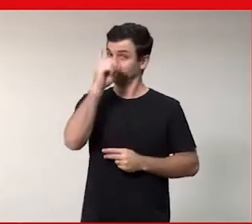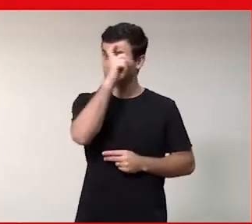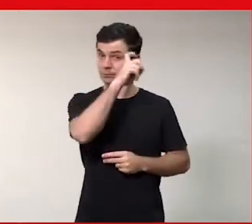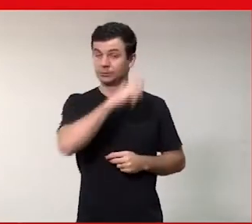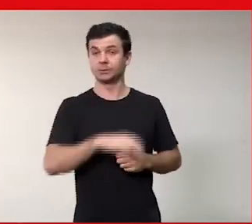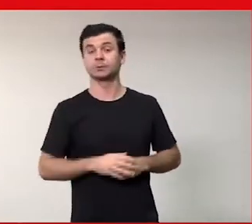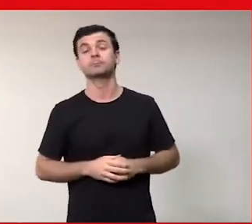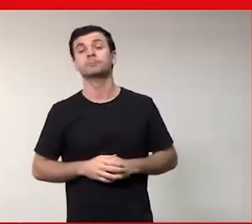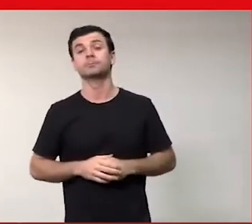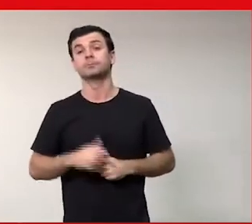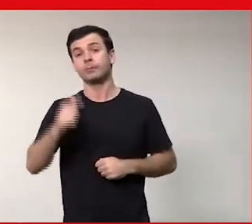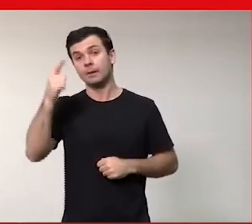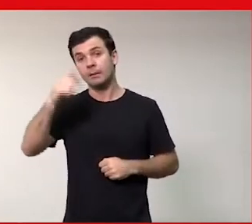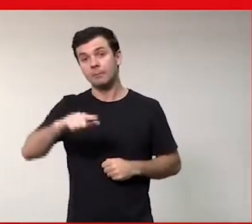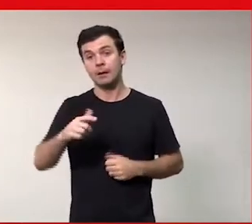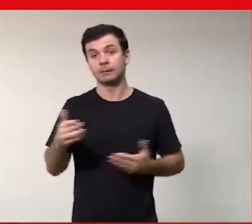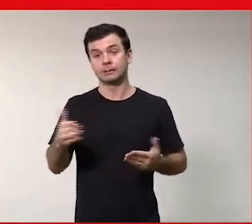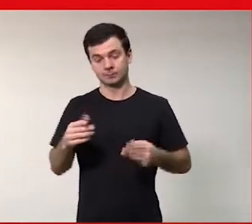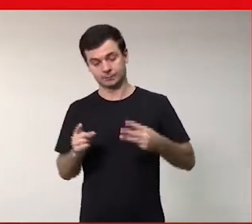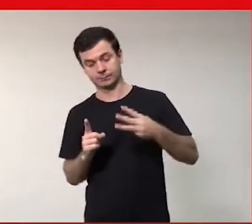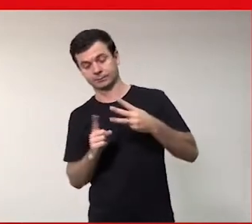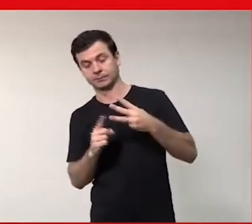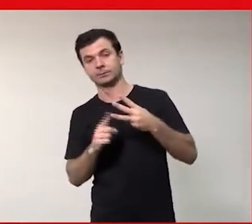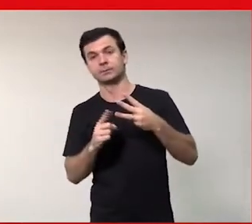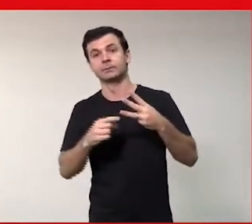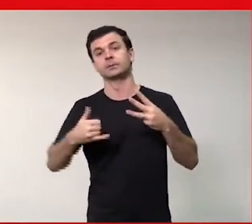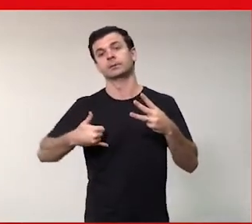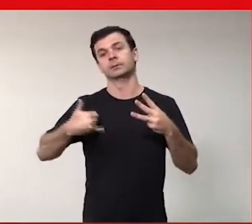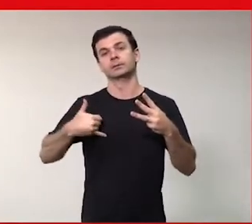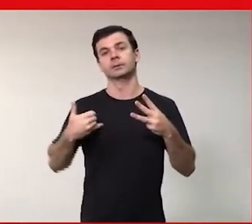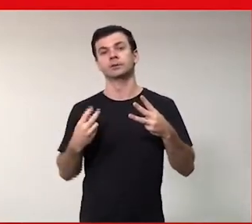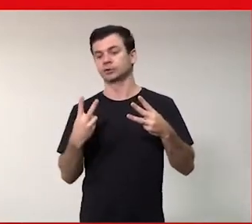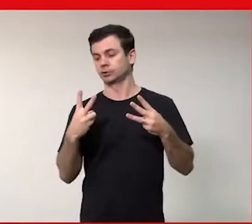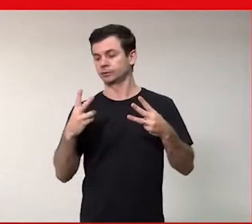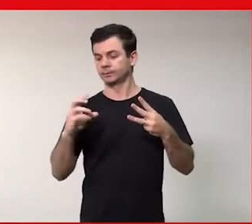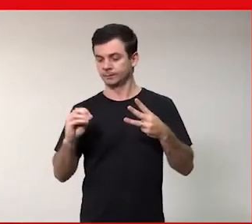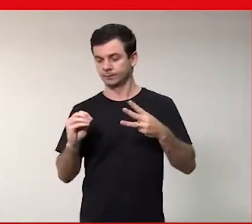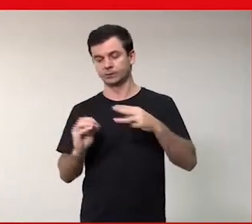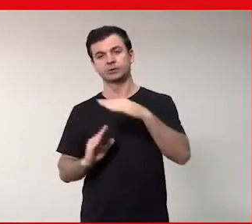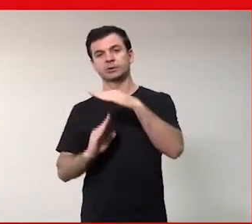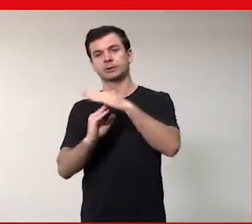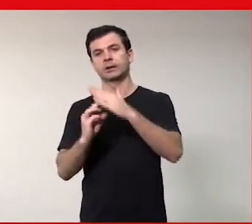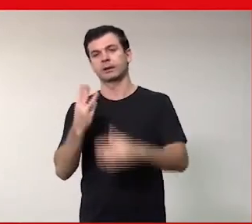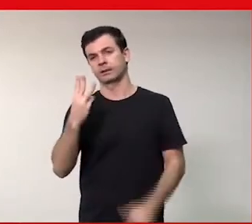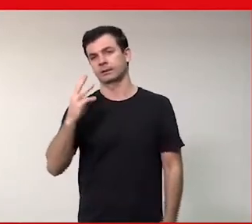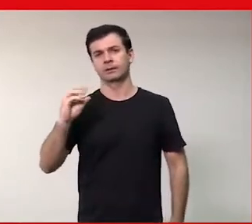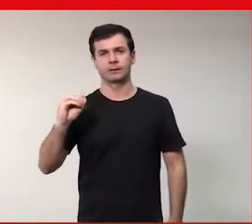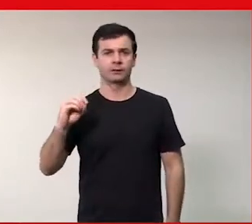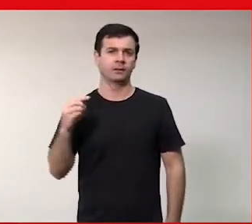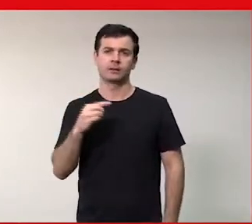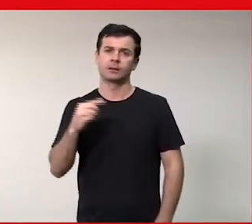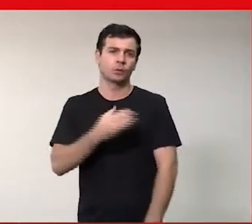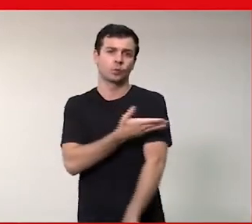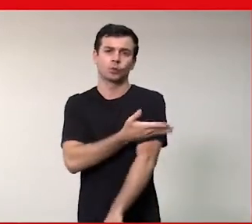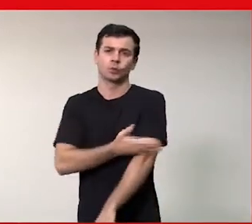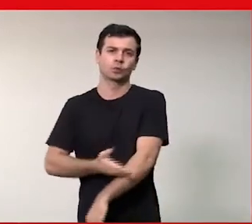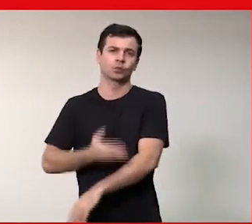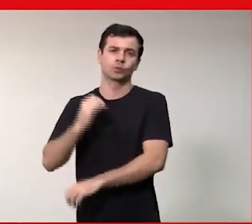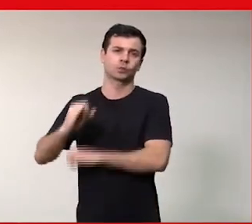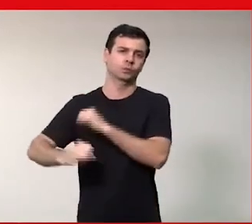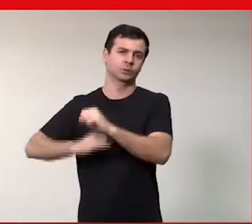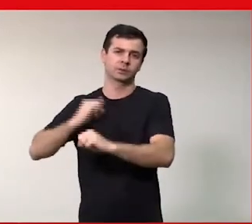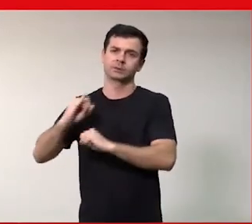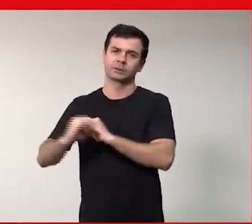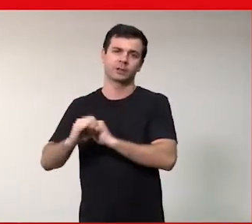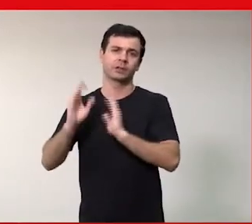30, são as nativas digitais. Elas já nasceram com a internet. Elas não conseguem entender um mundo onde a internet não existe. Mas